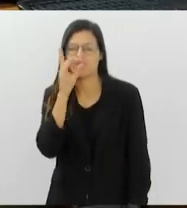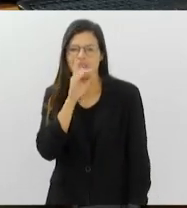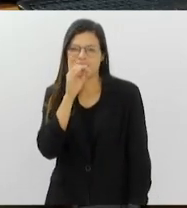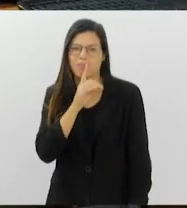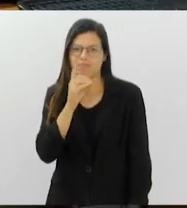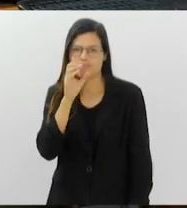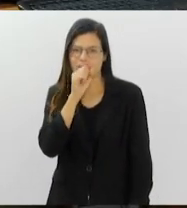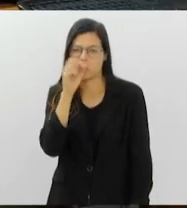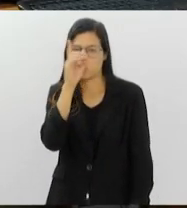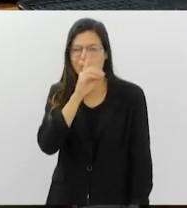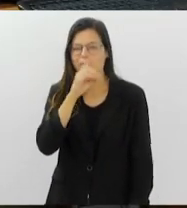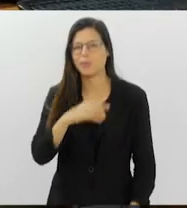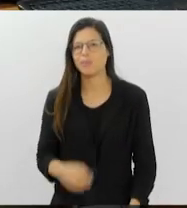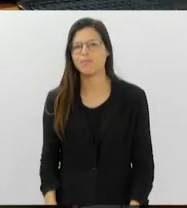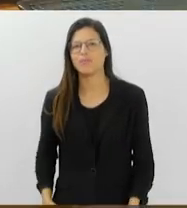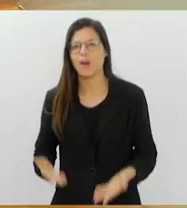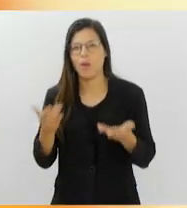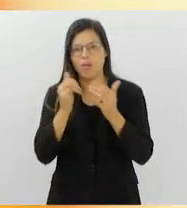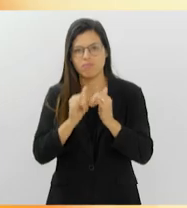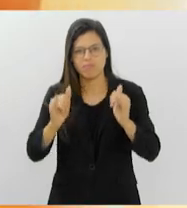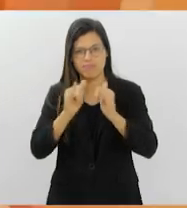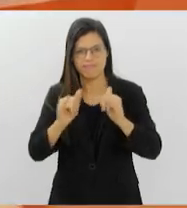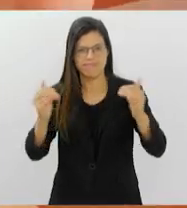agora ao nosso giro de notícias de hoje.